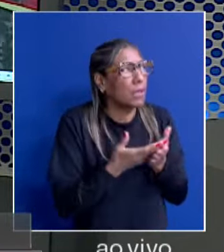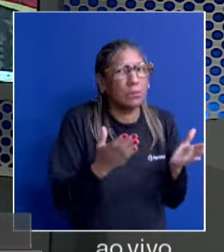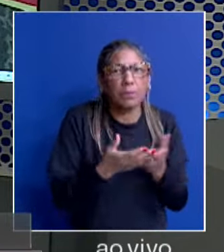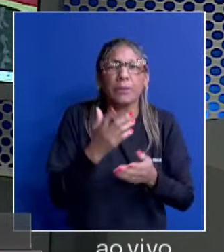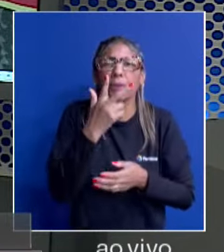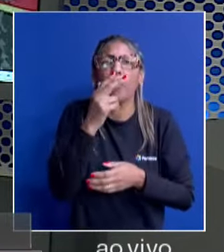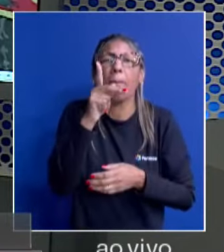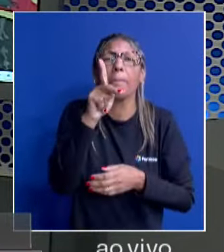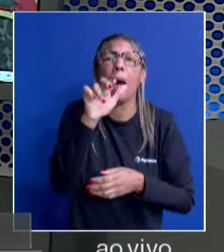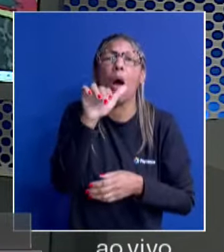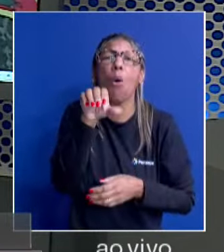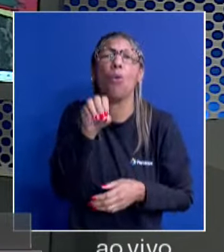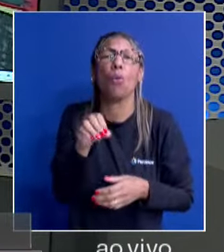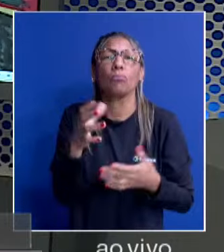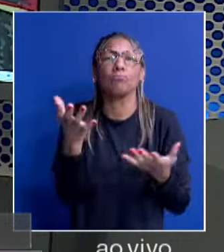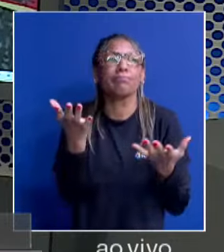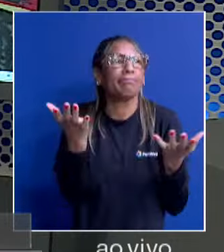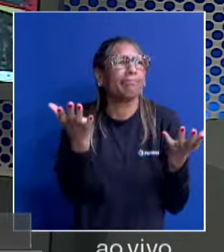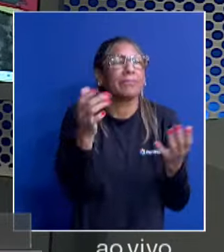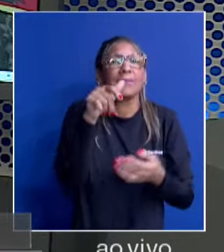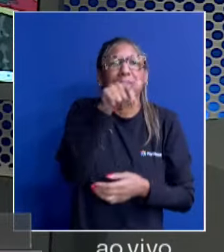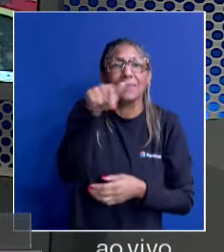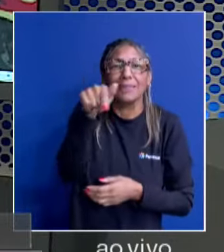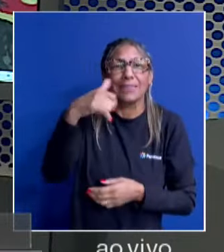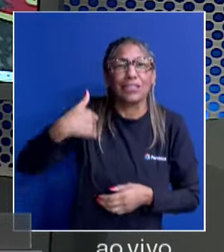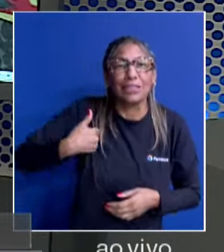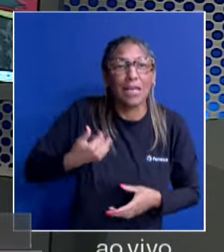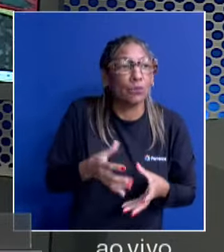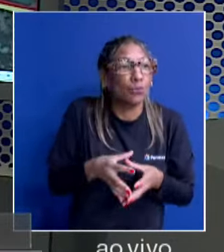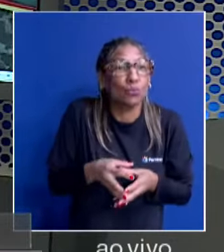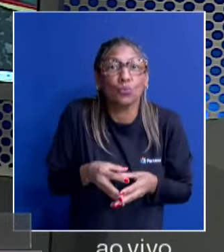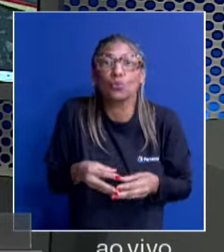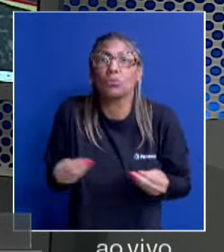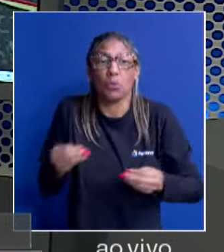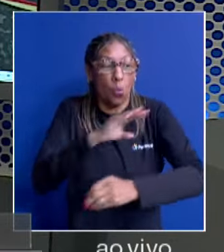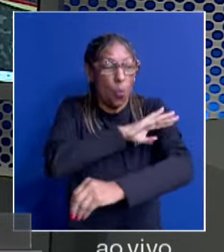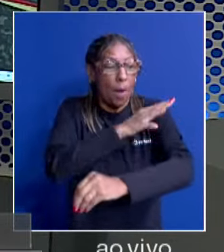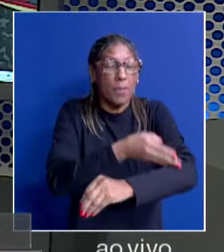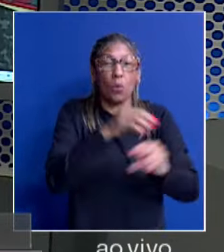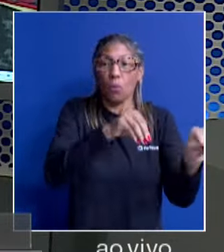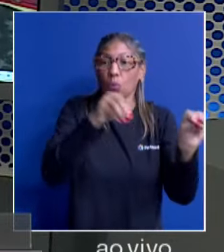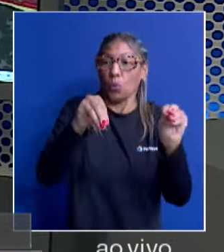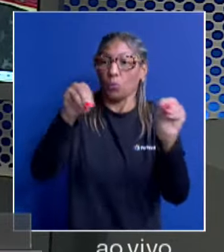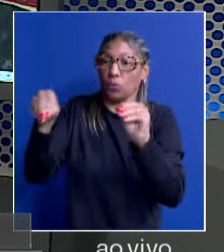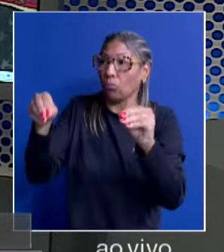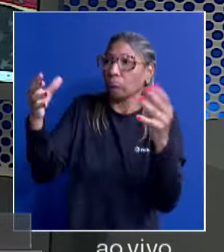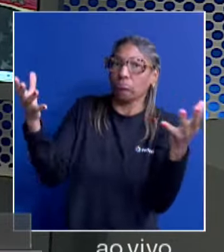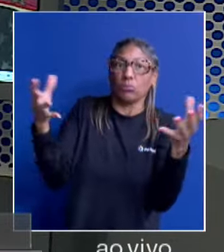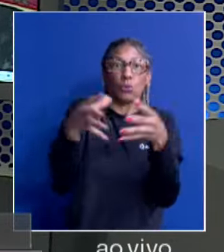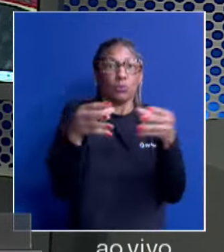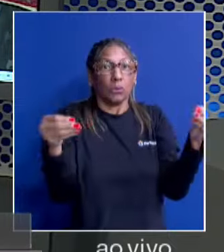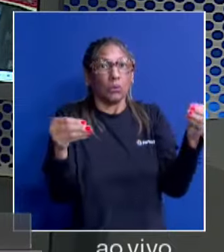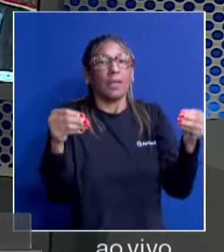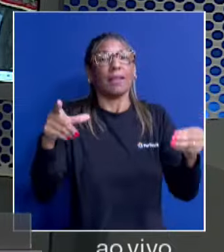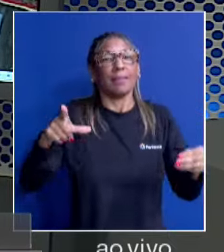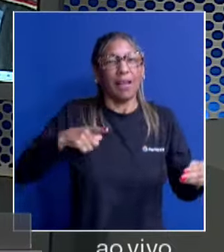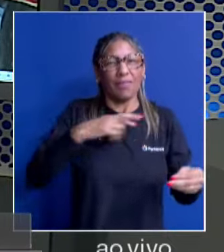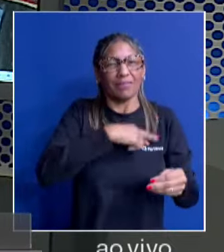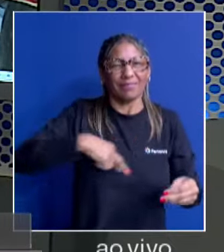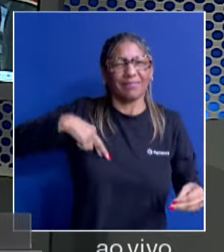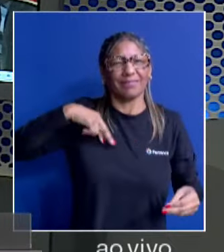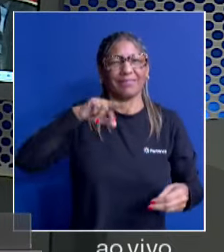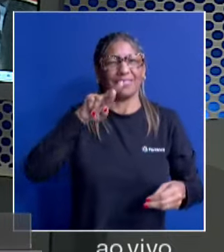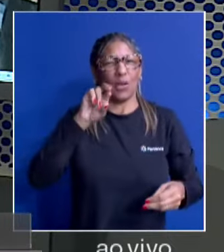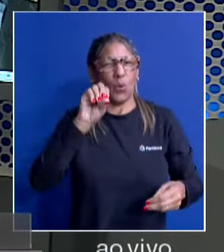Paulo Fioravante, né? 77 anos de um abrigo para o outro. Estava no Marista Rosário, aí a